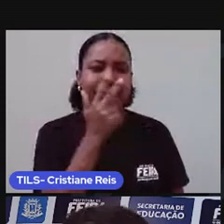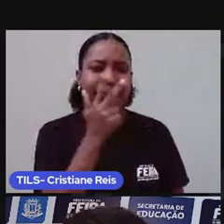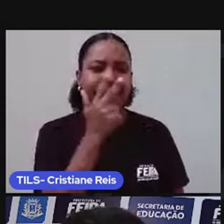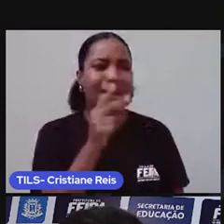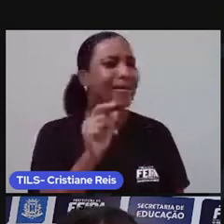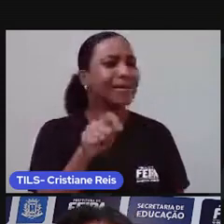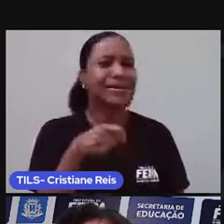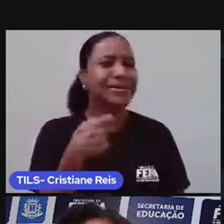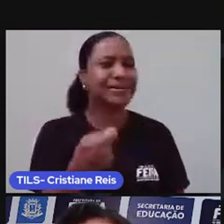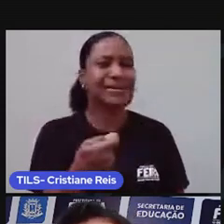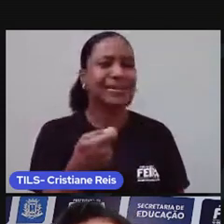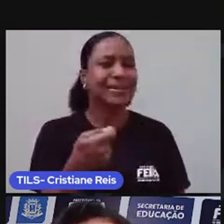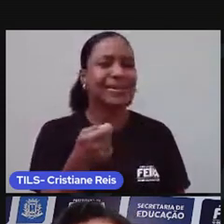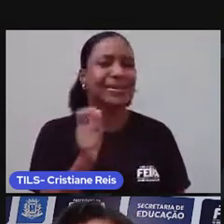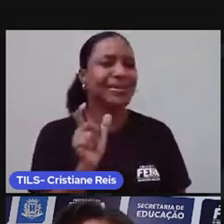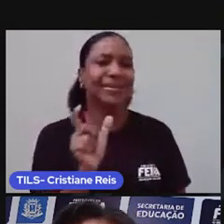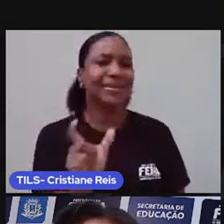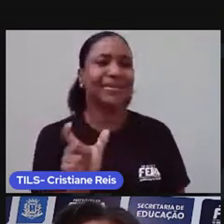nossa língua?